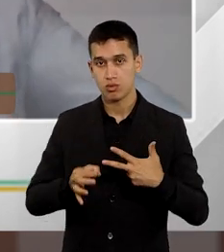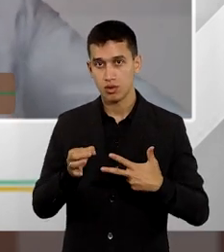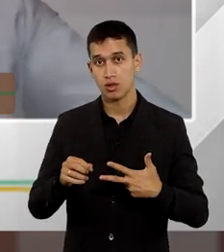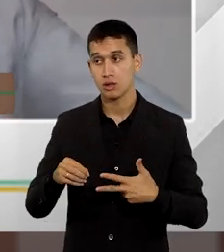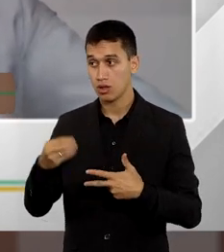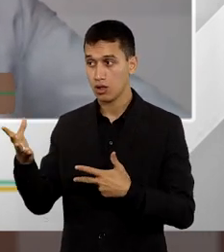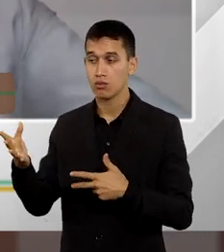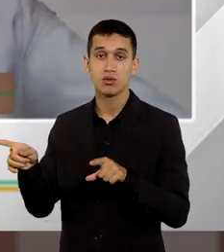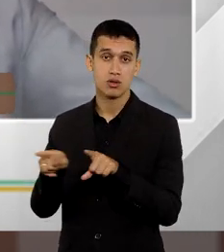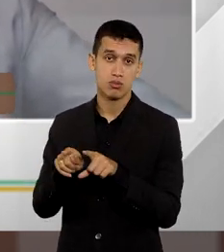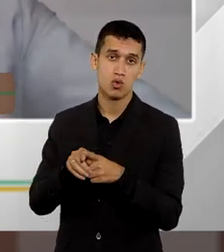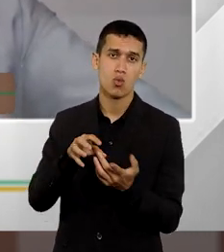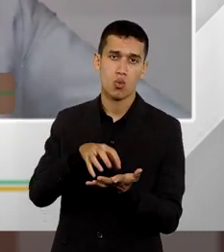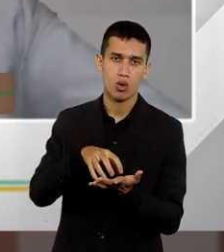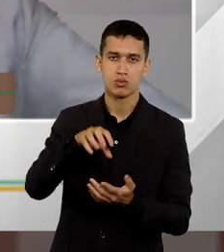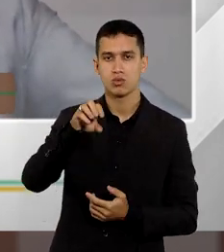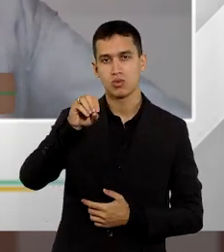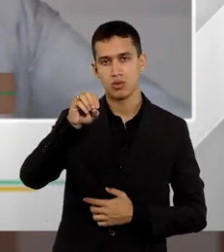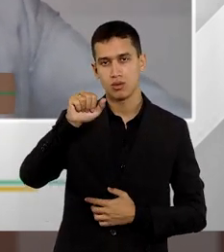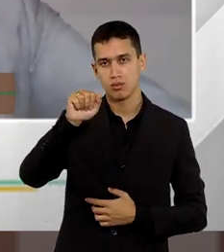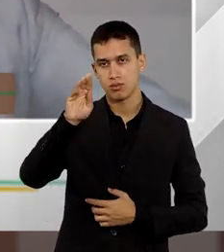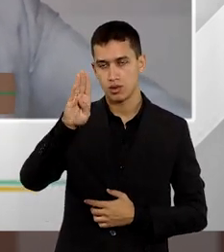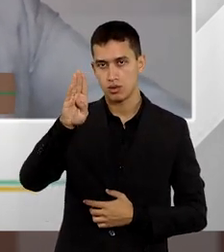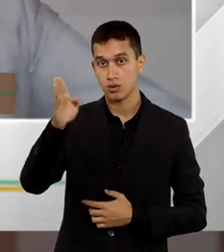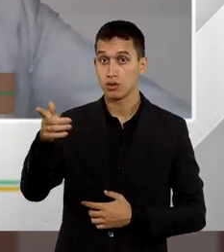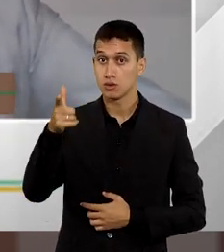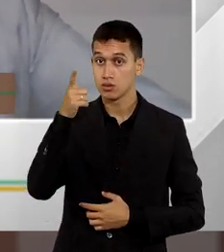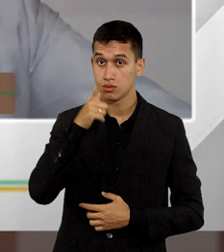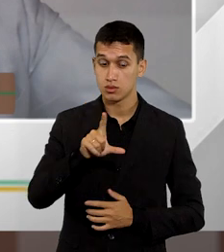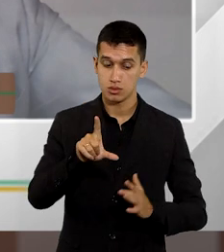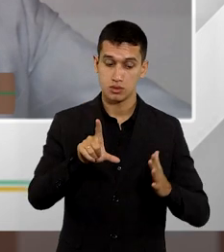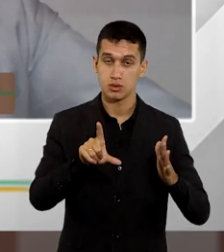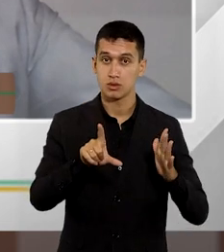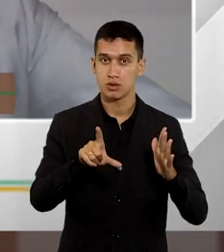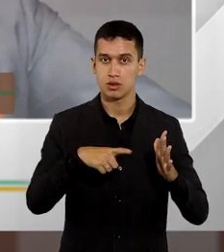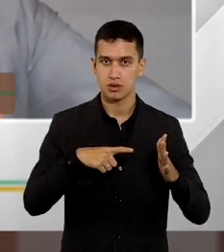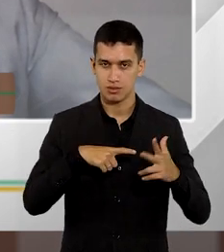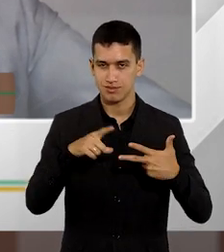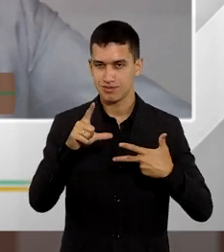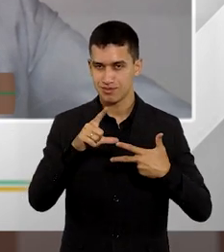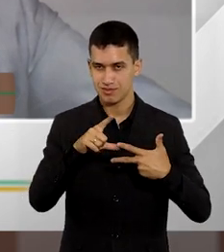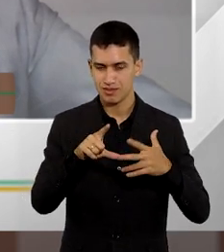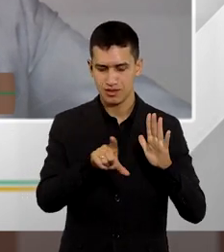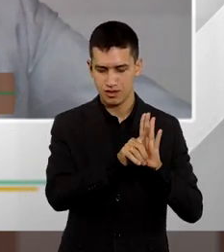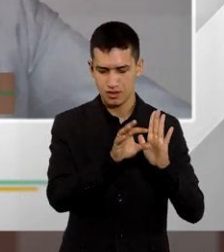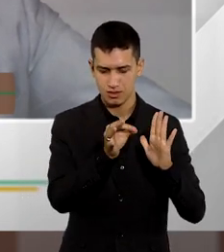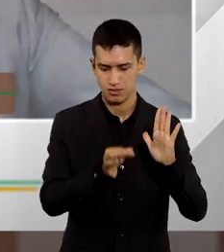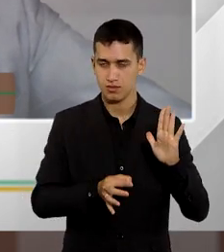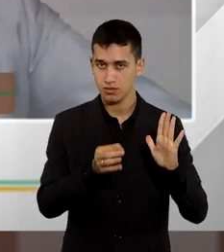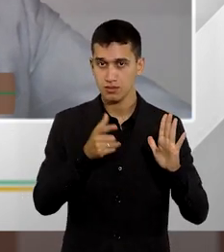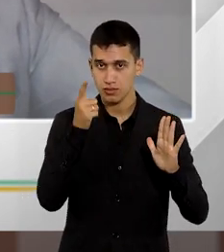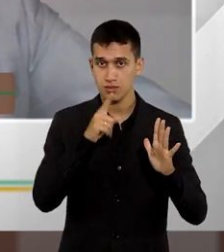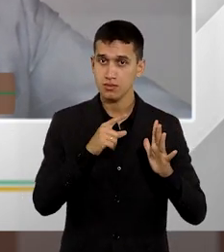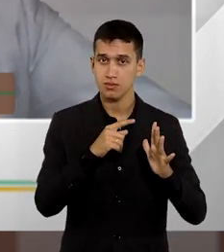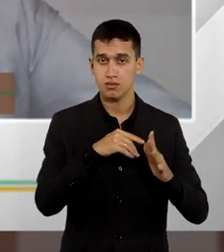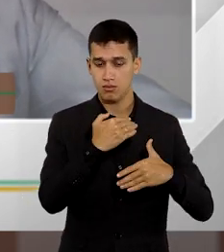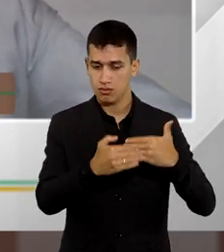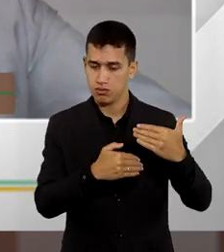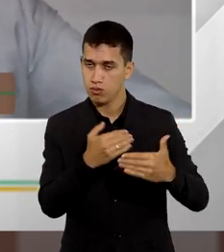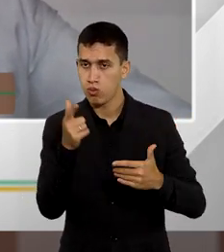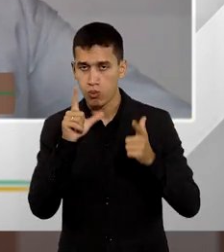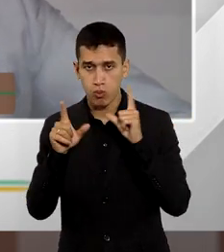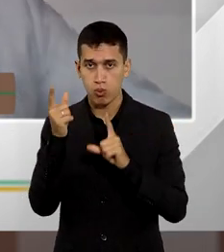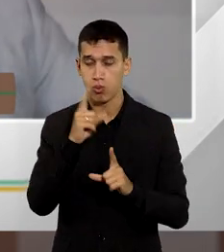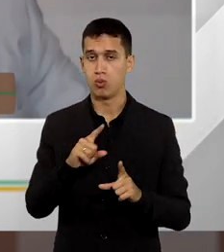advocacia, mas à própria ordem dos advogados do Brasil. Essa é uma conquista legislativa que vem sendo consolidada ao longo dos tempos, e essa é mais uma